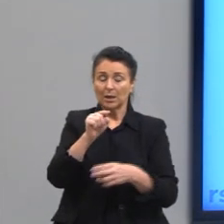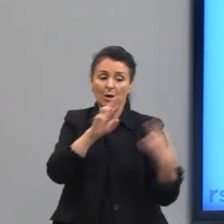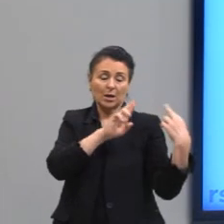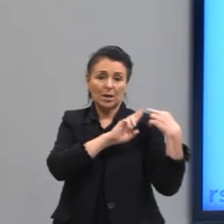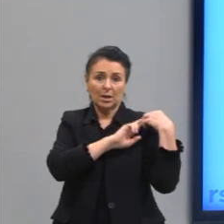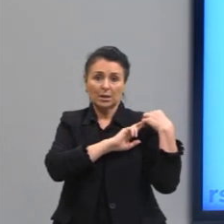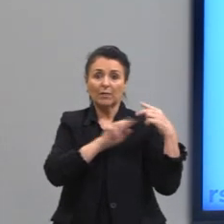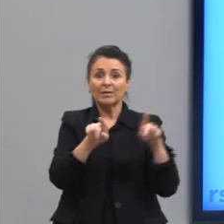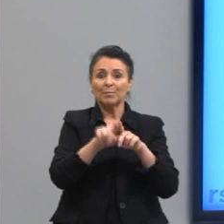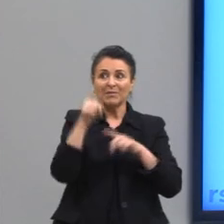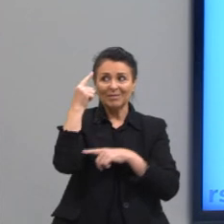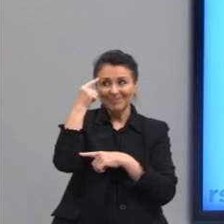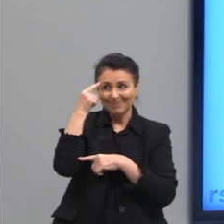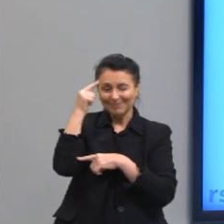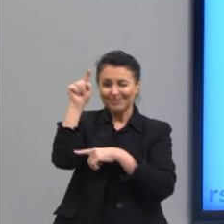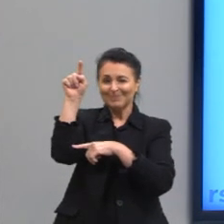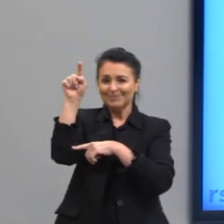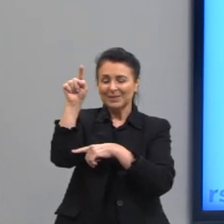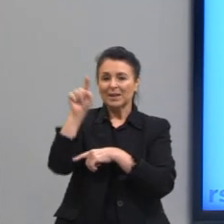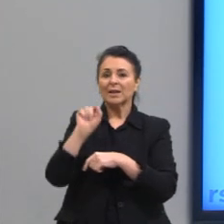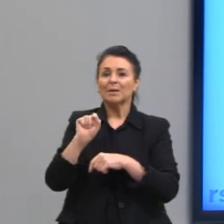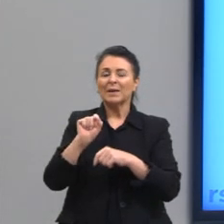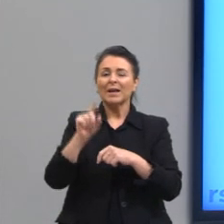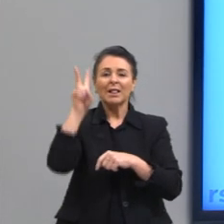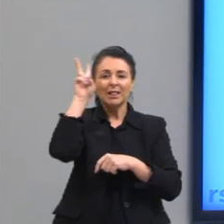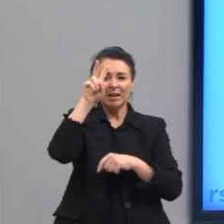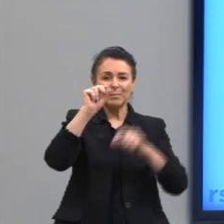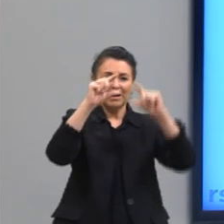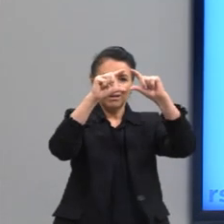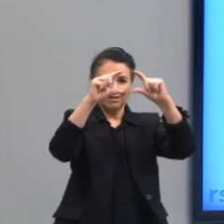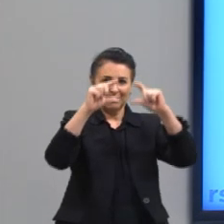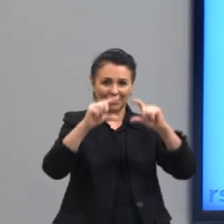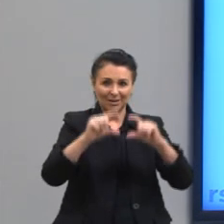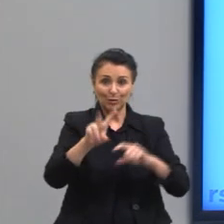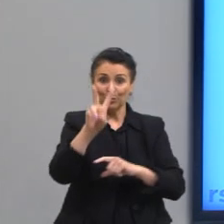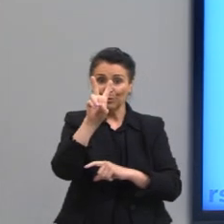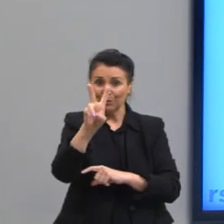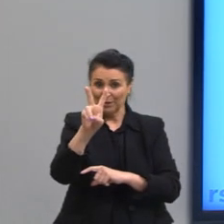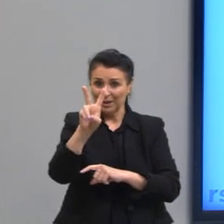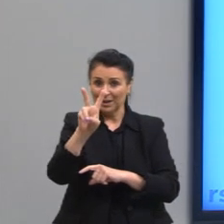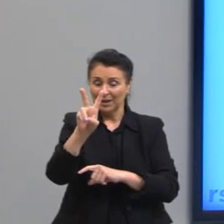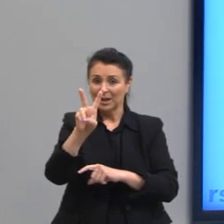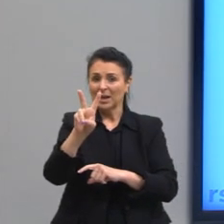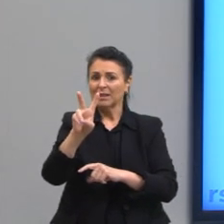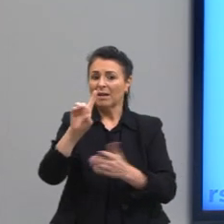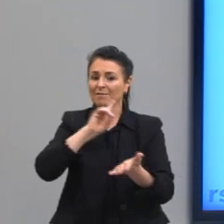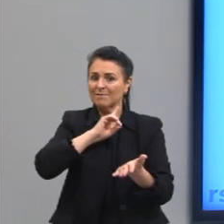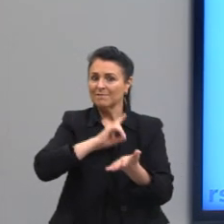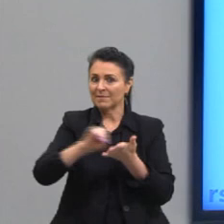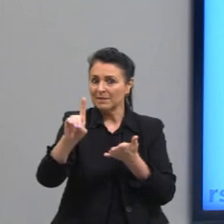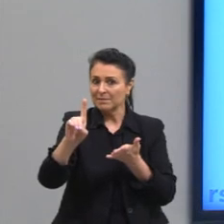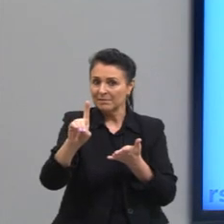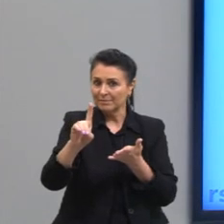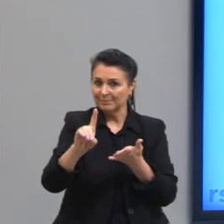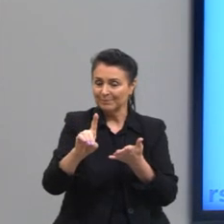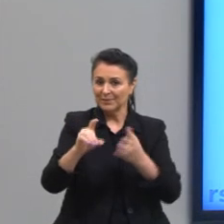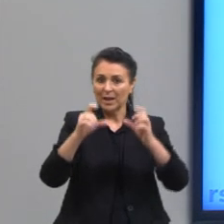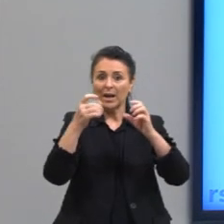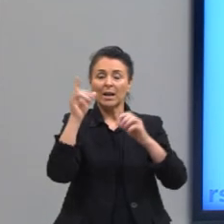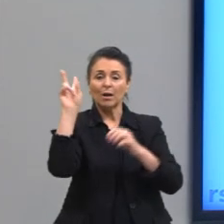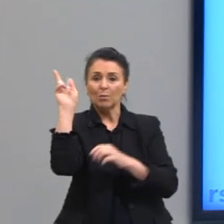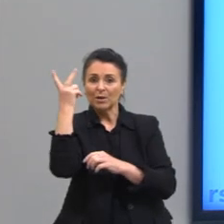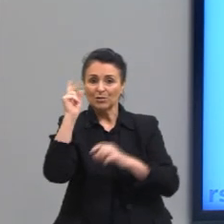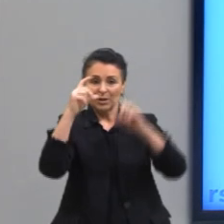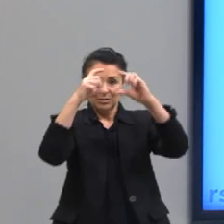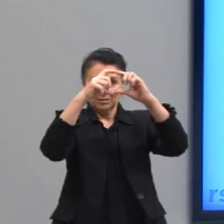depois vai inspirar aquela história em quadrinhos, Vê de Vingança, que vai virar um filme, e nesse quadrinho aparece uma